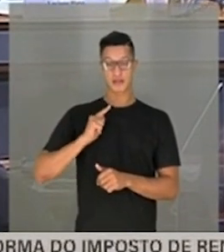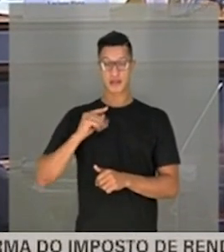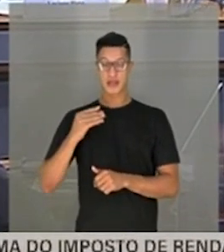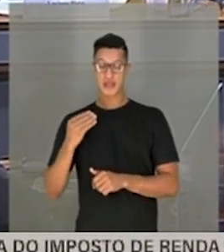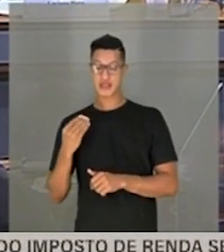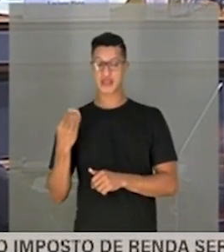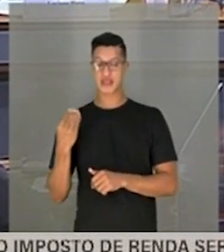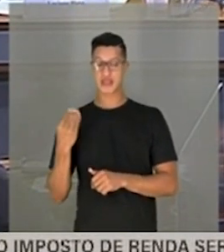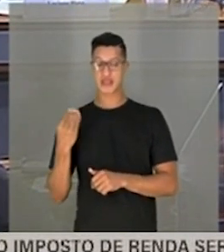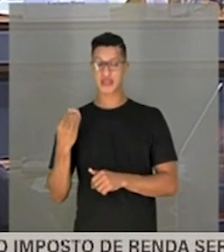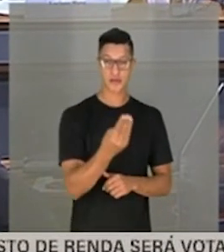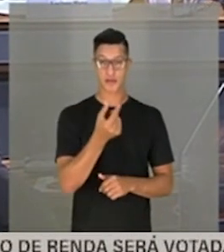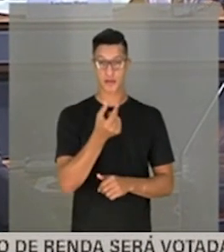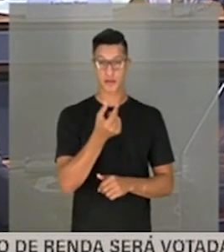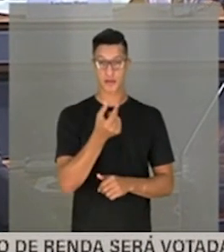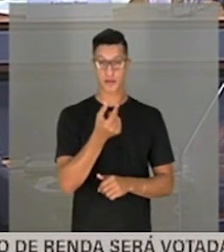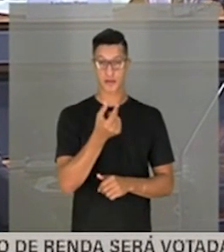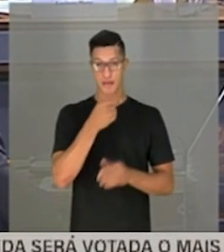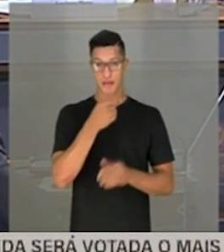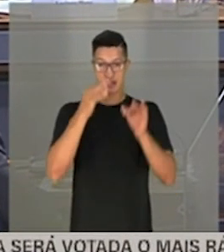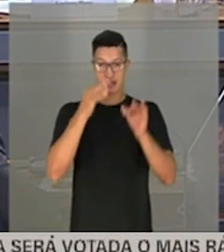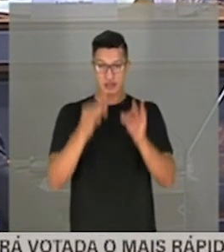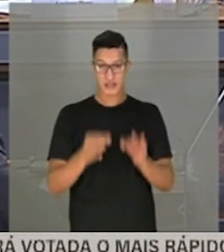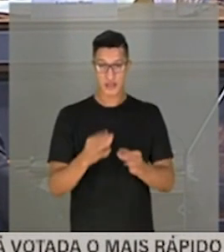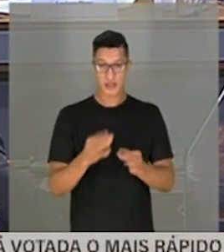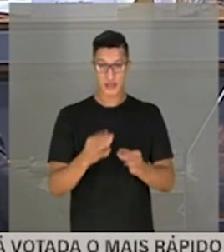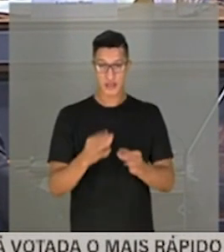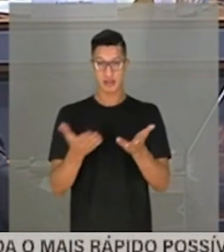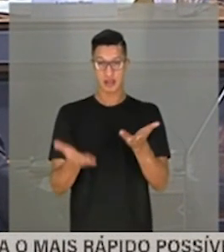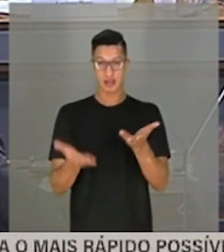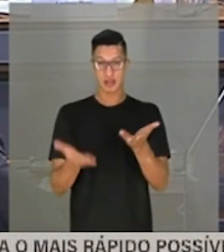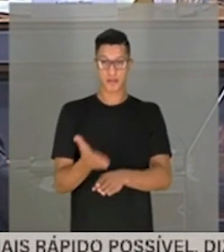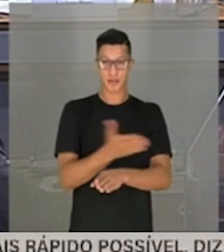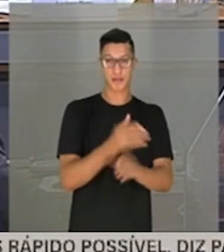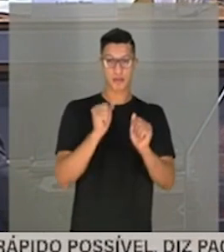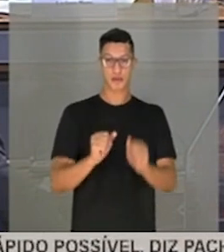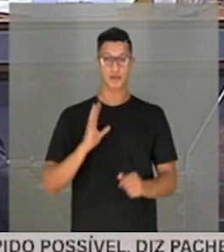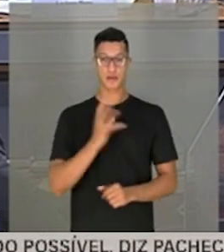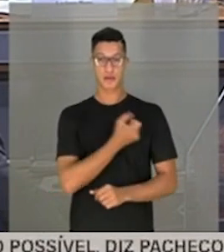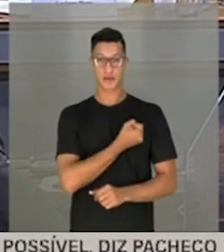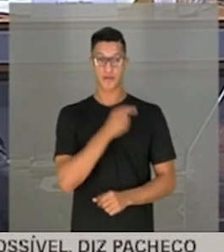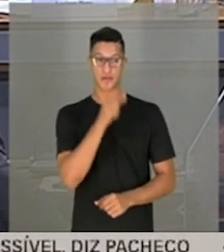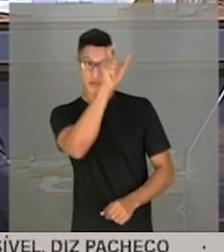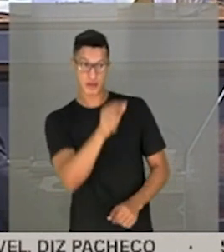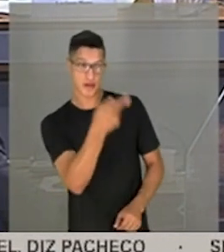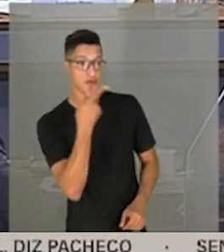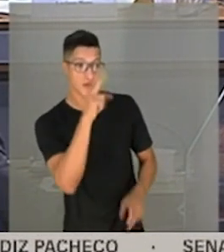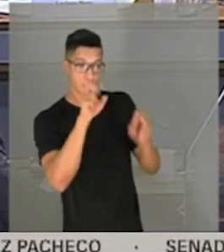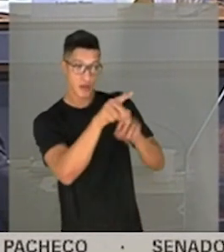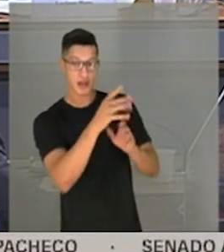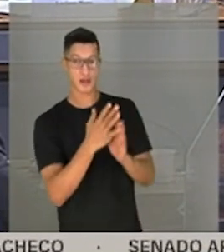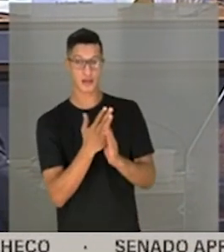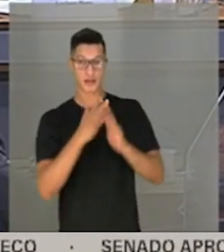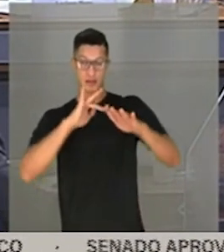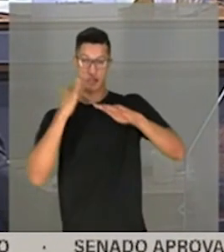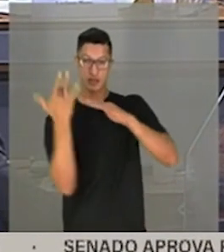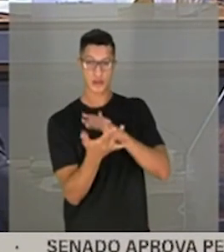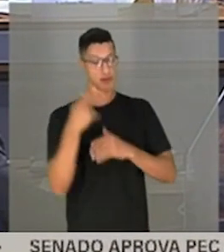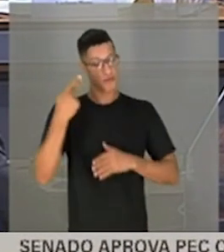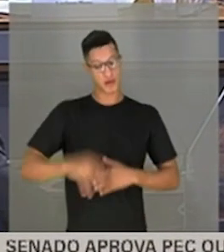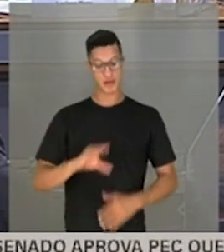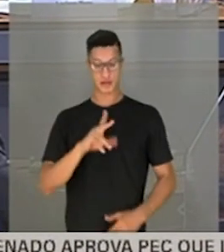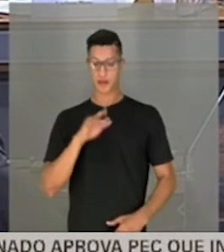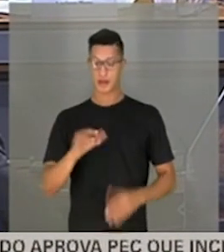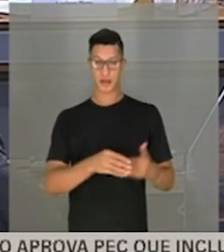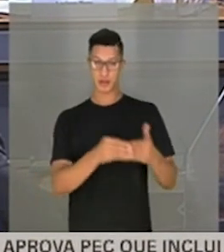os medicamentos, o tratamento precoce, ela poderia ter salvo, foi o senhor que falou sobre ela, em rede social. Não foi a CPI que